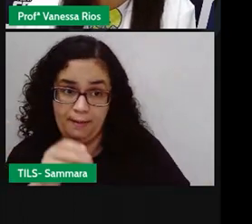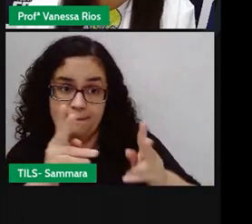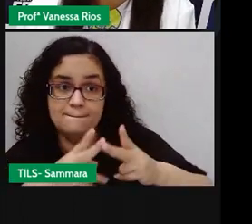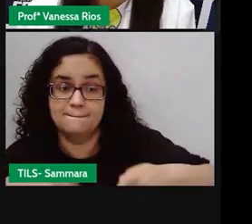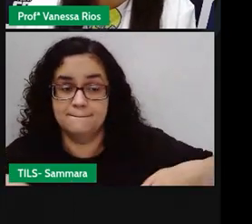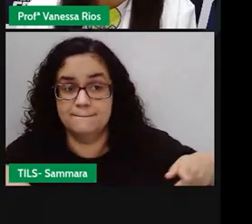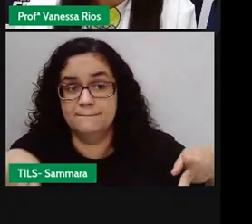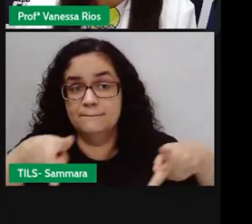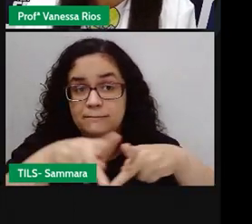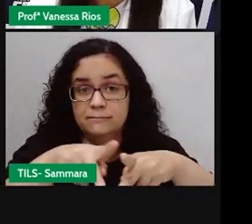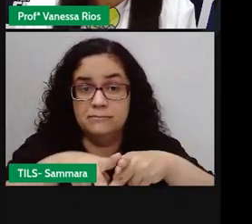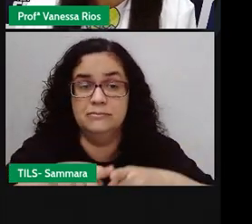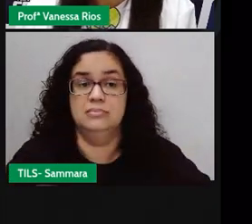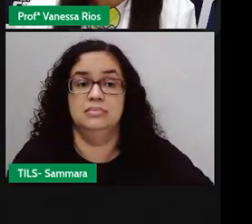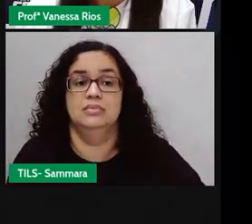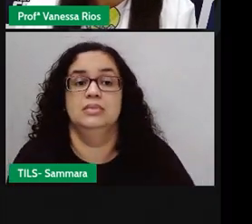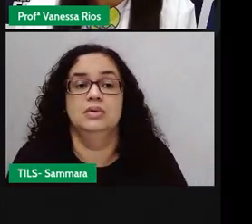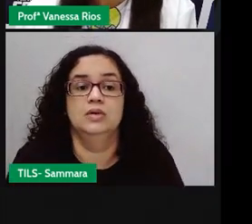você.